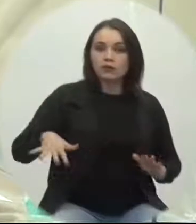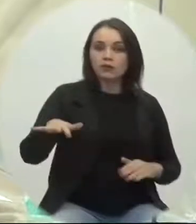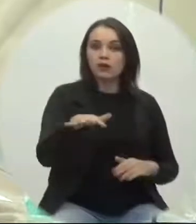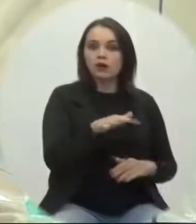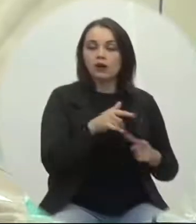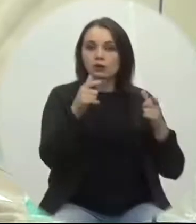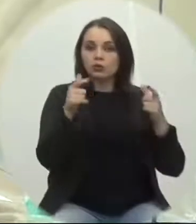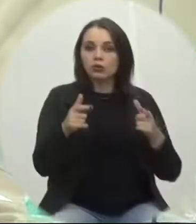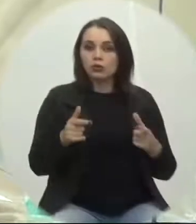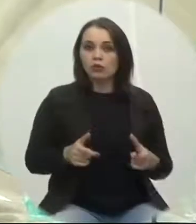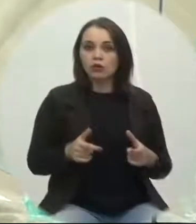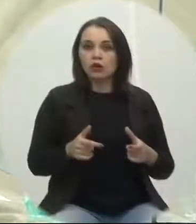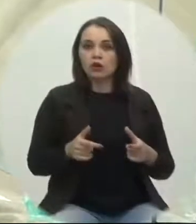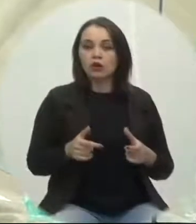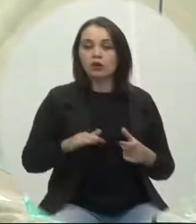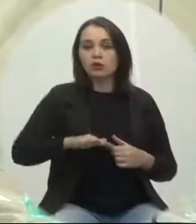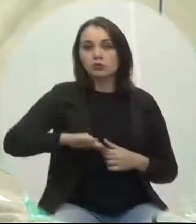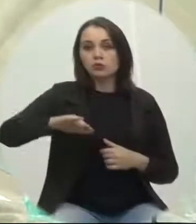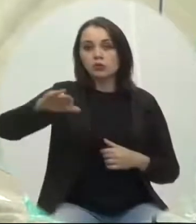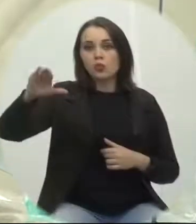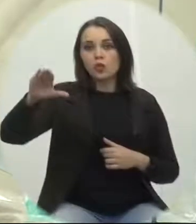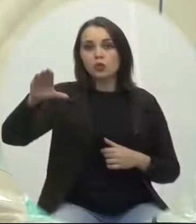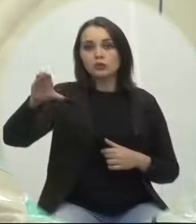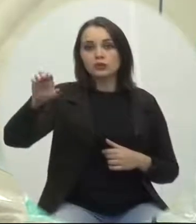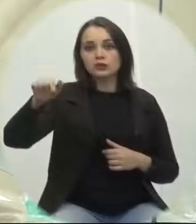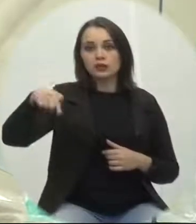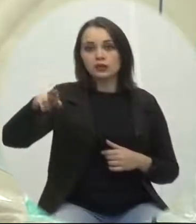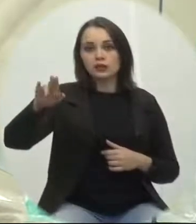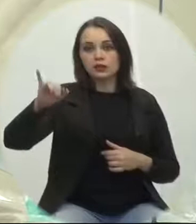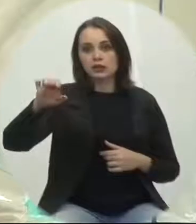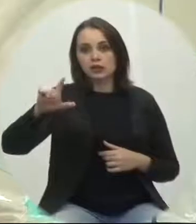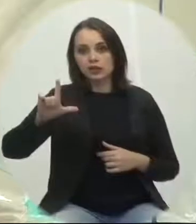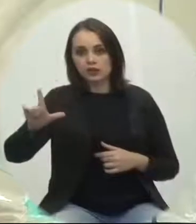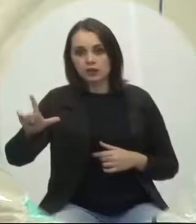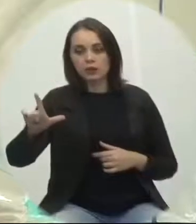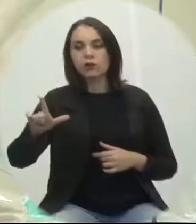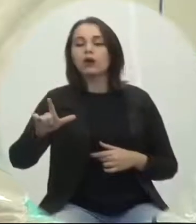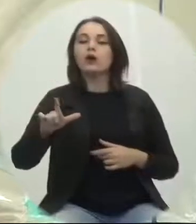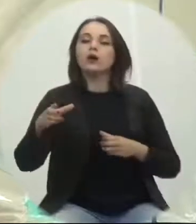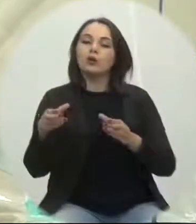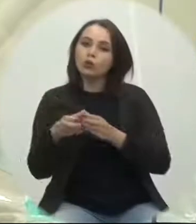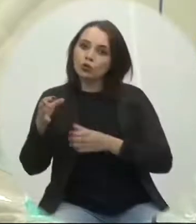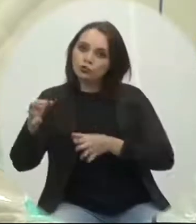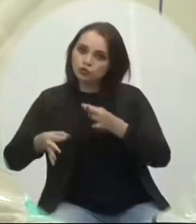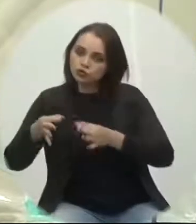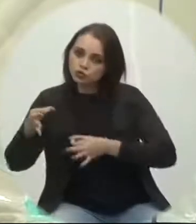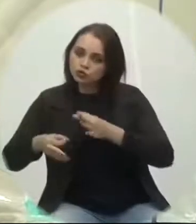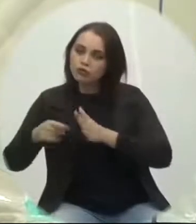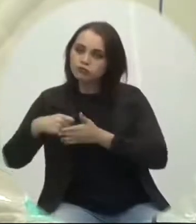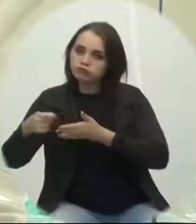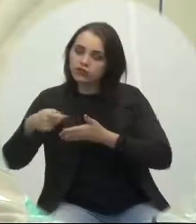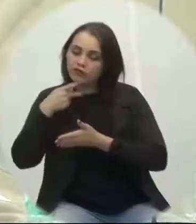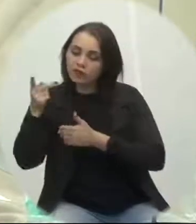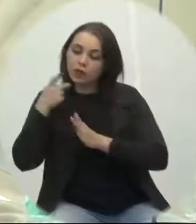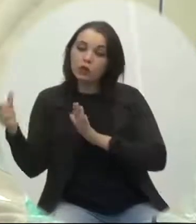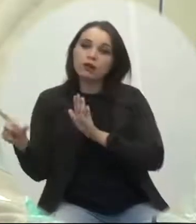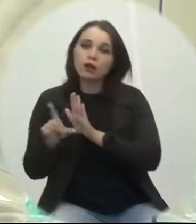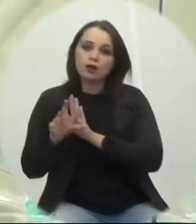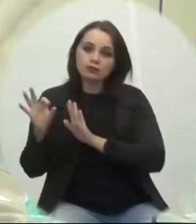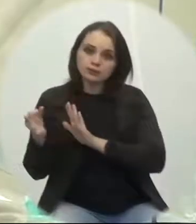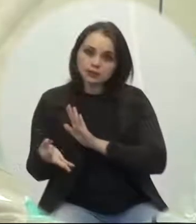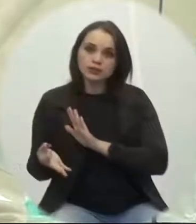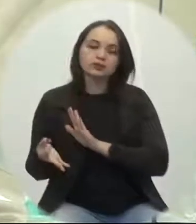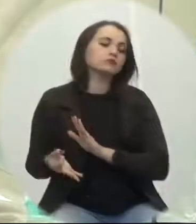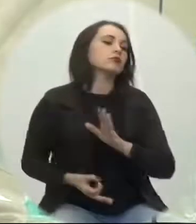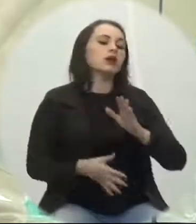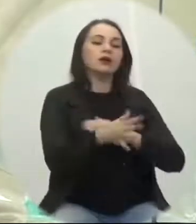área localizada no Morro Sequinel. A Comissão de Constituição, Justiça e Redação opinou pela legalidade e constitucionalidade. As